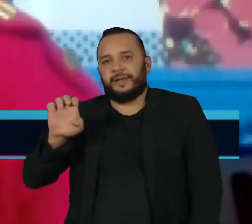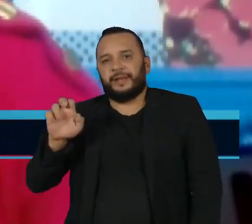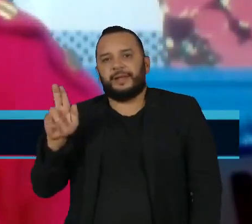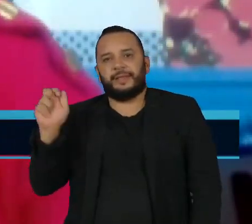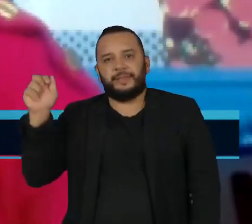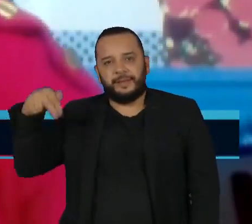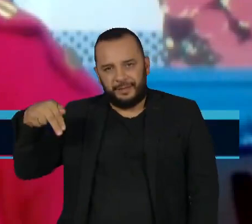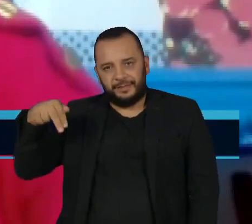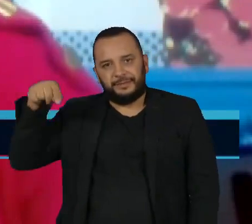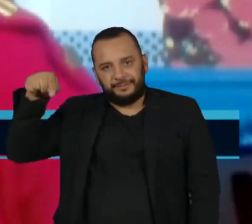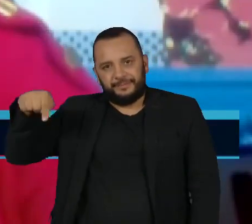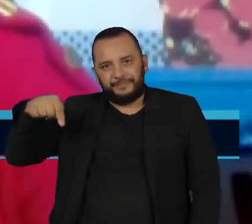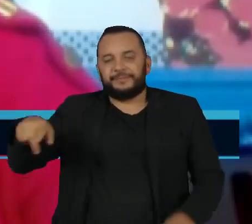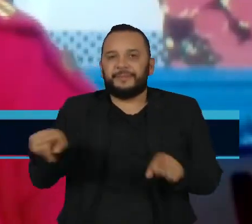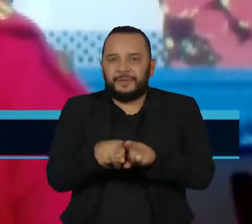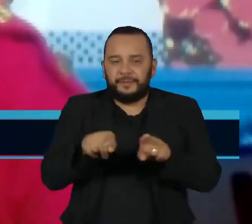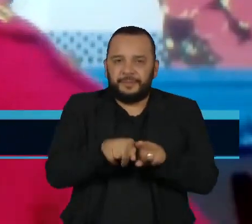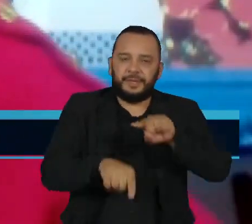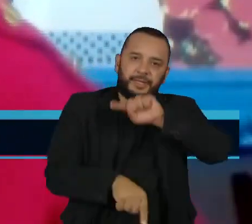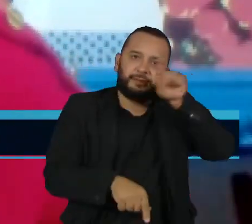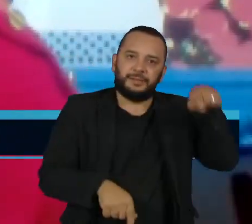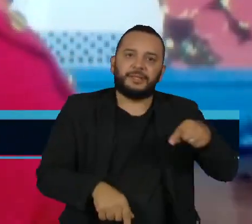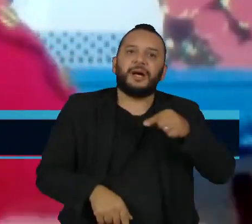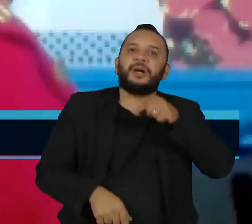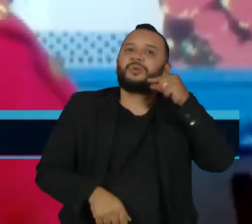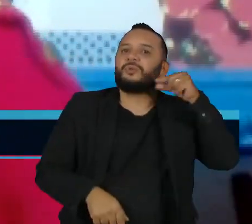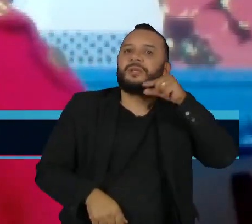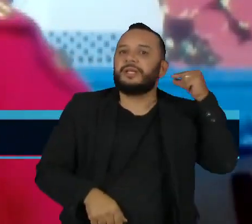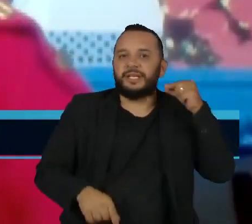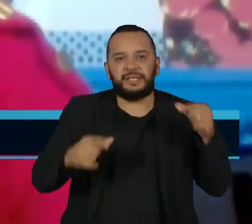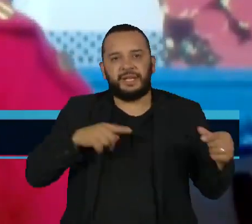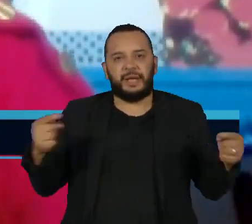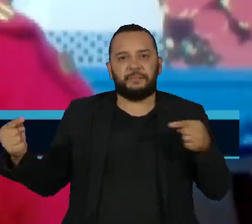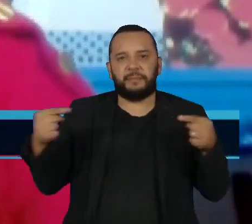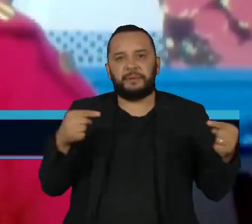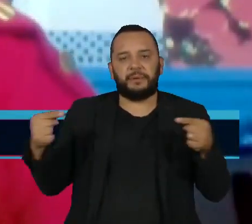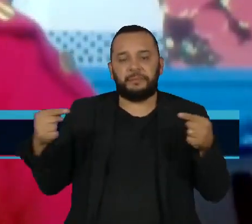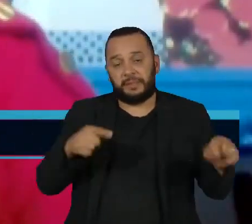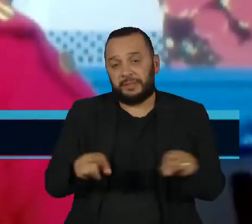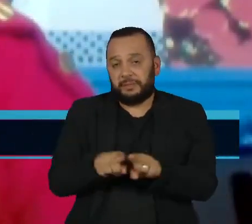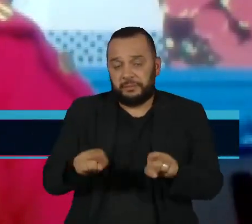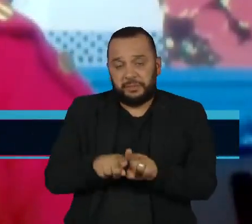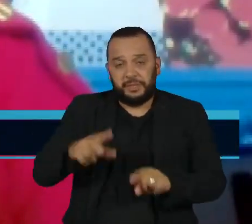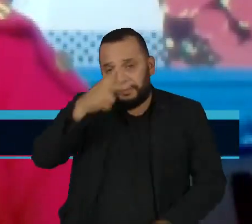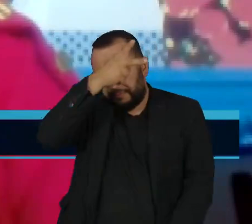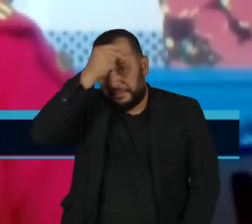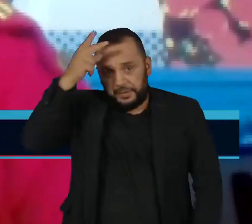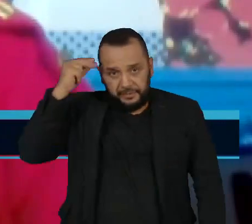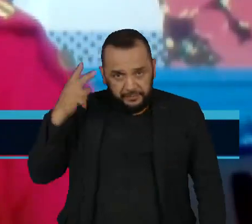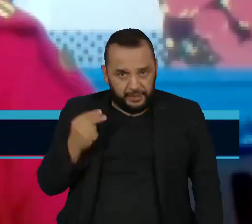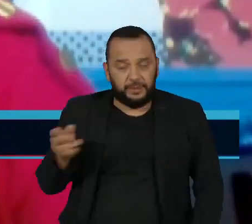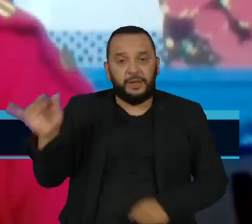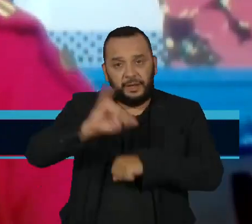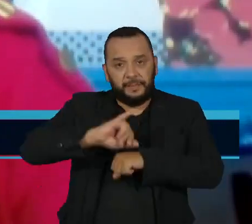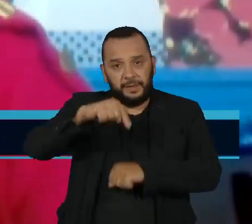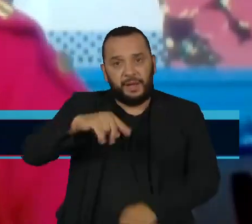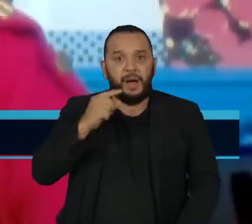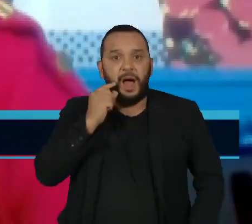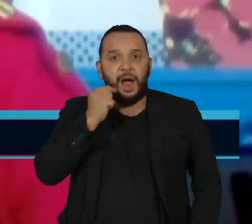de outro, é o Arto Lira, e onde o atual prefeito do município da capital